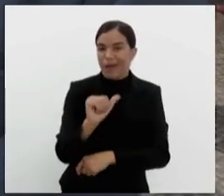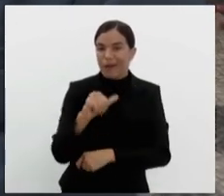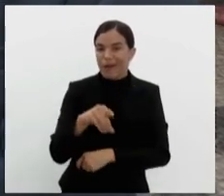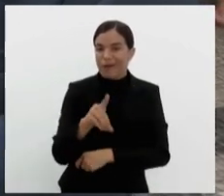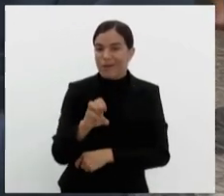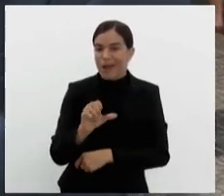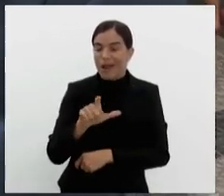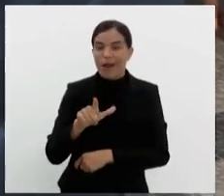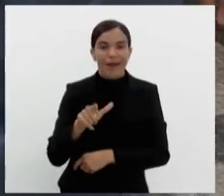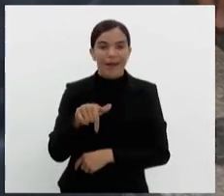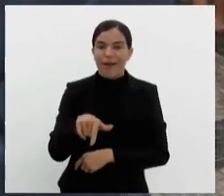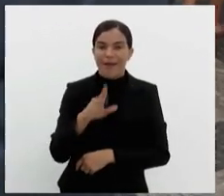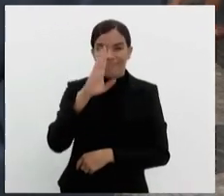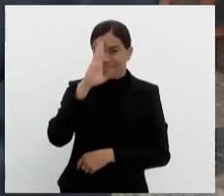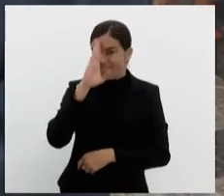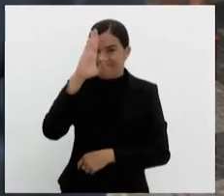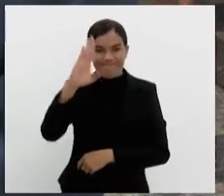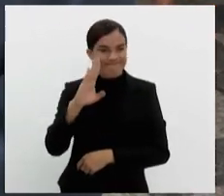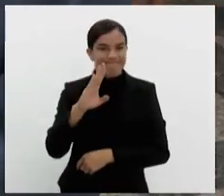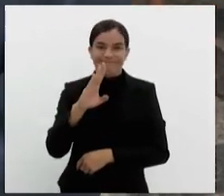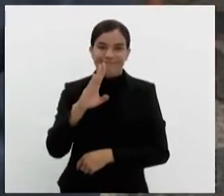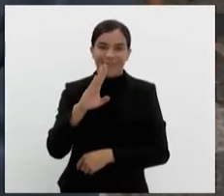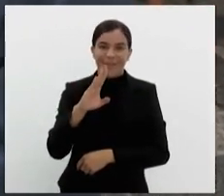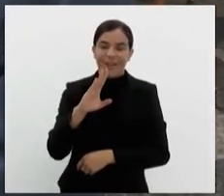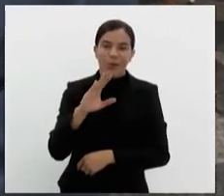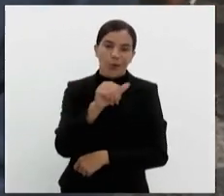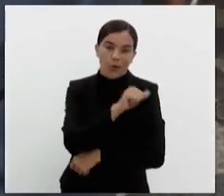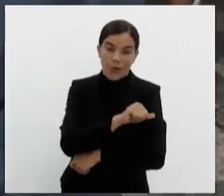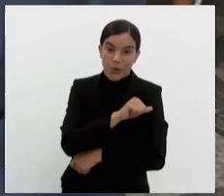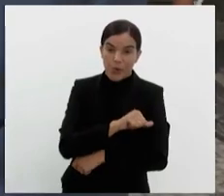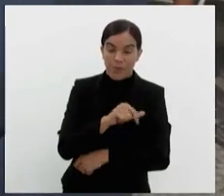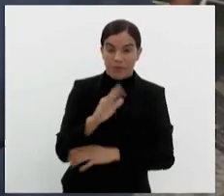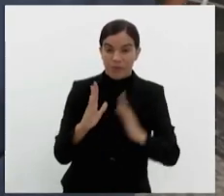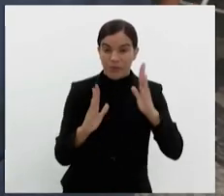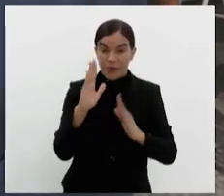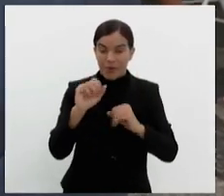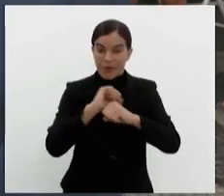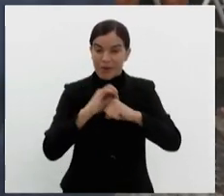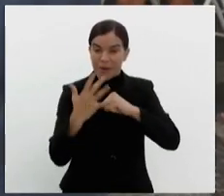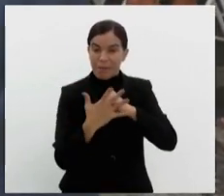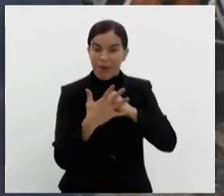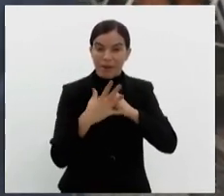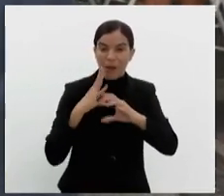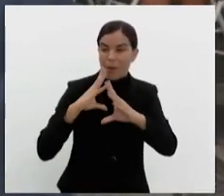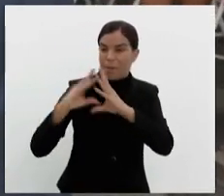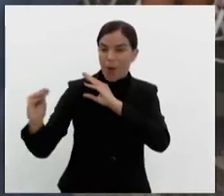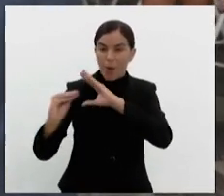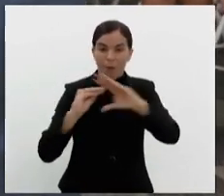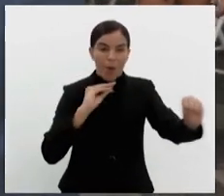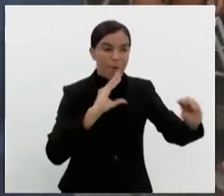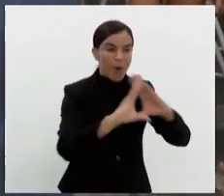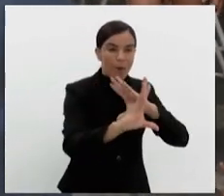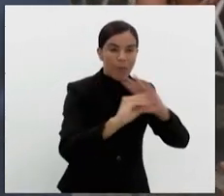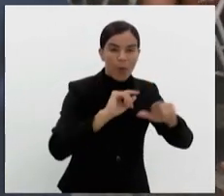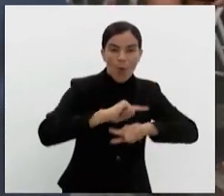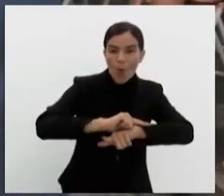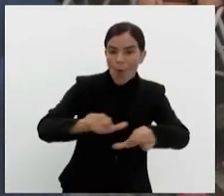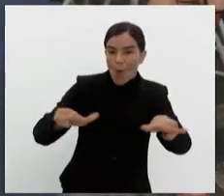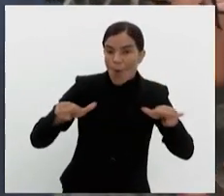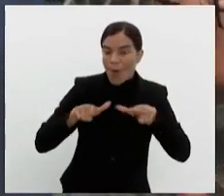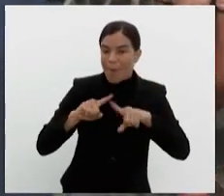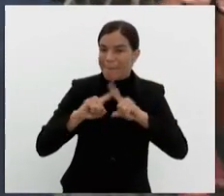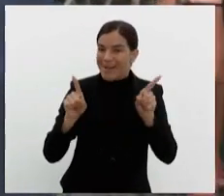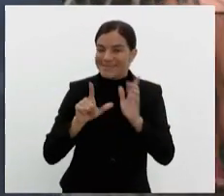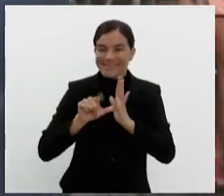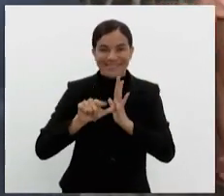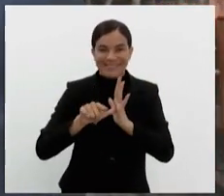historicamente é o tripé da sociedade carioca, né. A pandemia meio que esvaziou a Cinelândia e a Carioca, mas a Central do